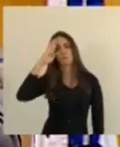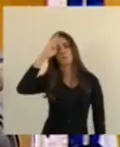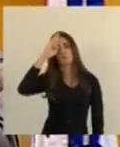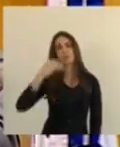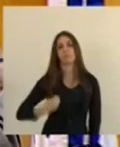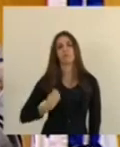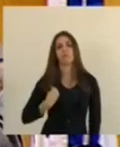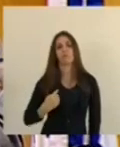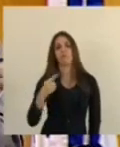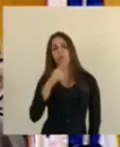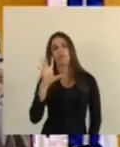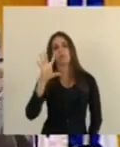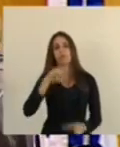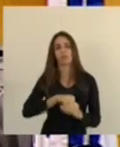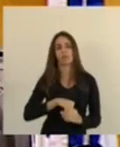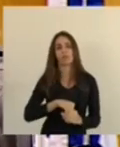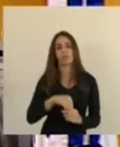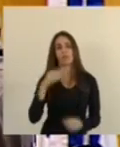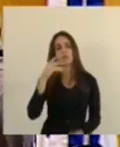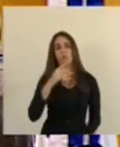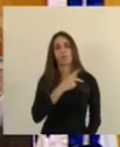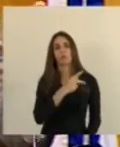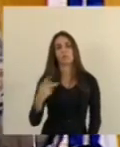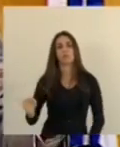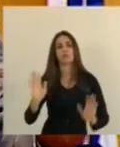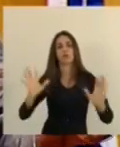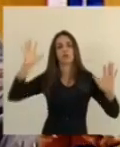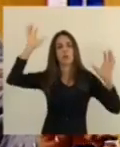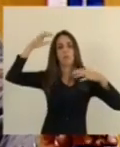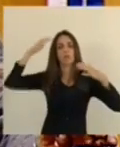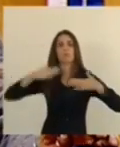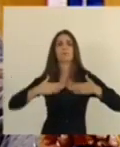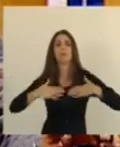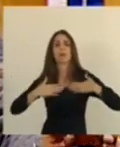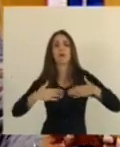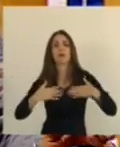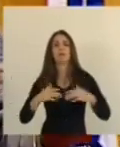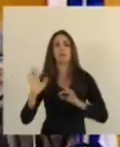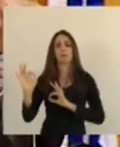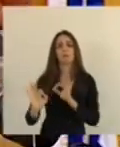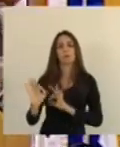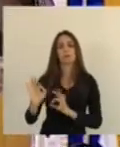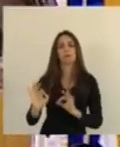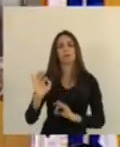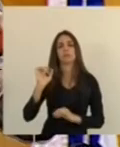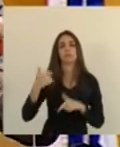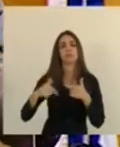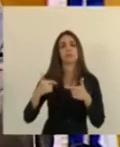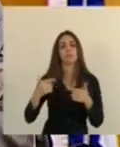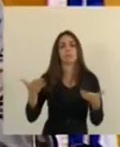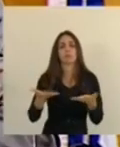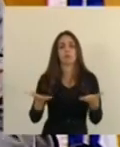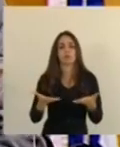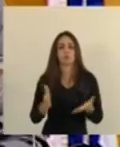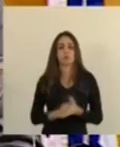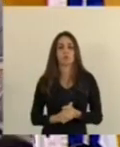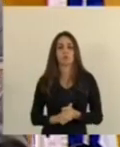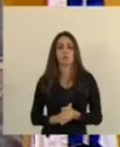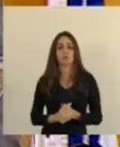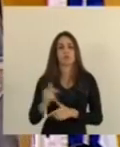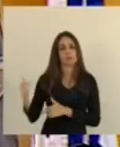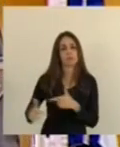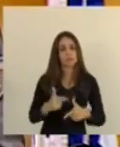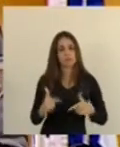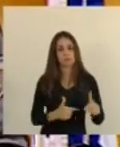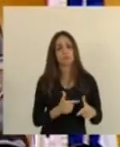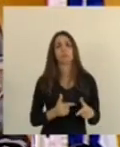estava no local o presidente tinha até tomado banho e estava cuidando da agenda para o dia de hoje que foi puxado